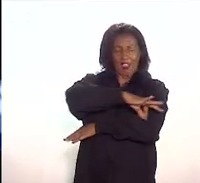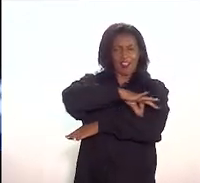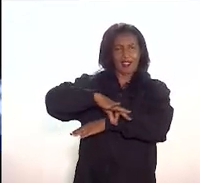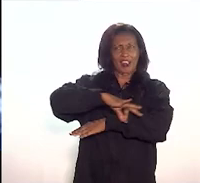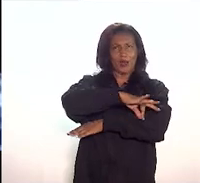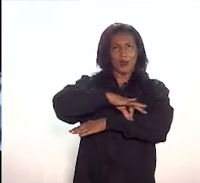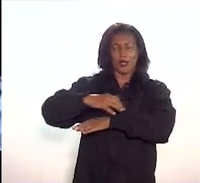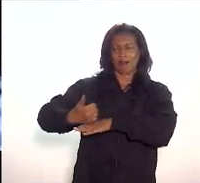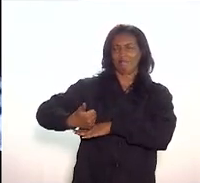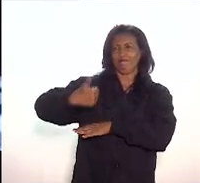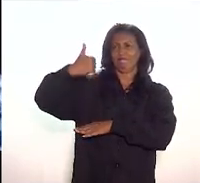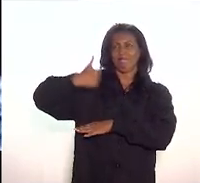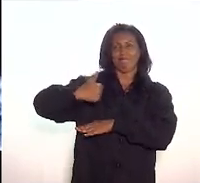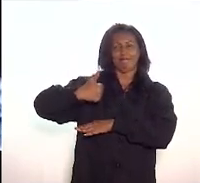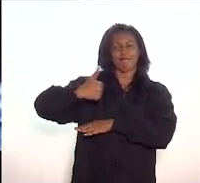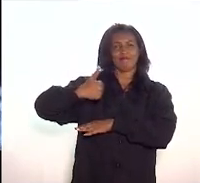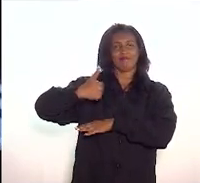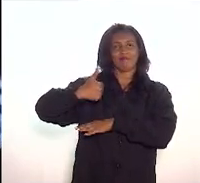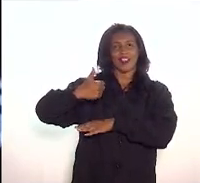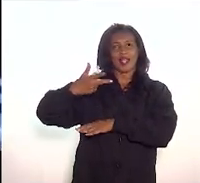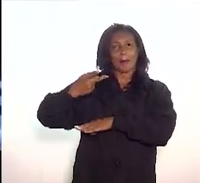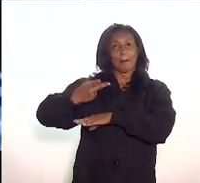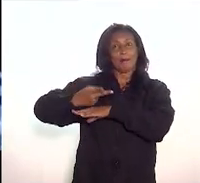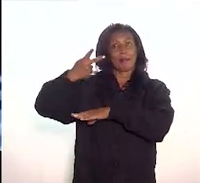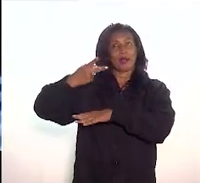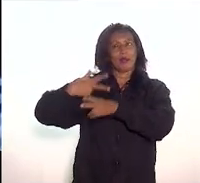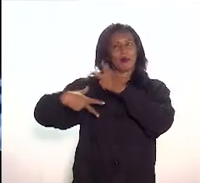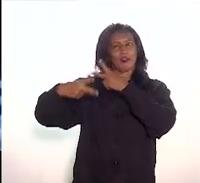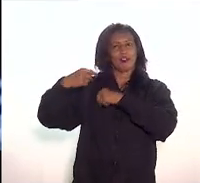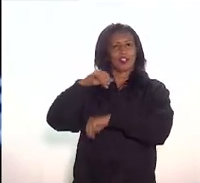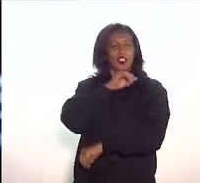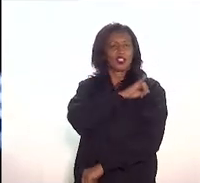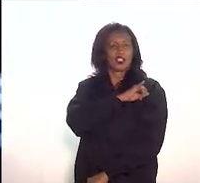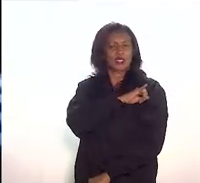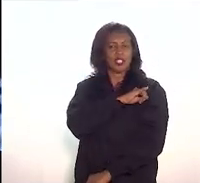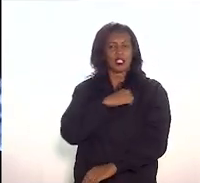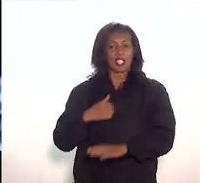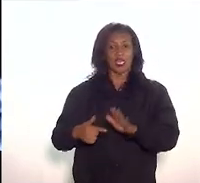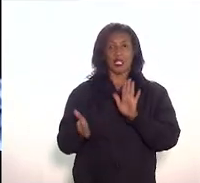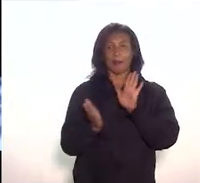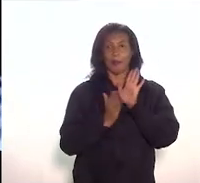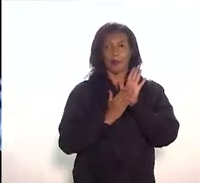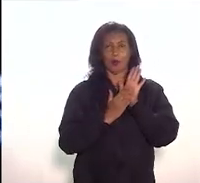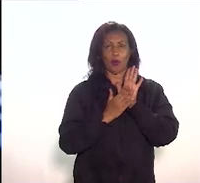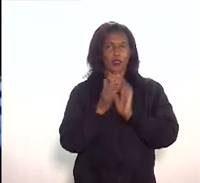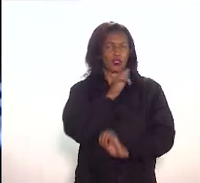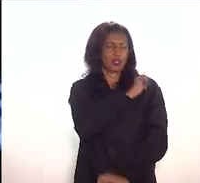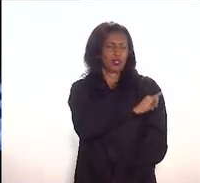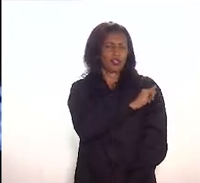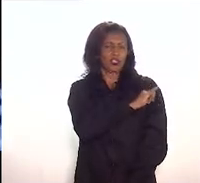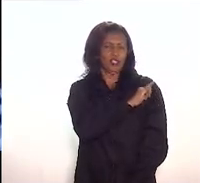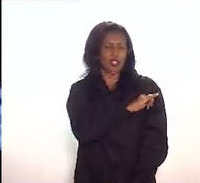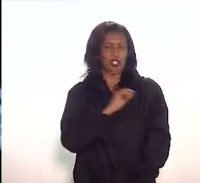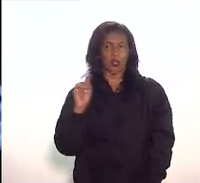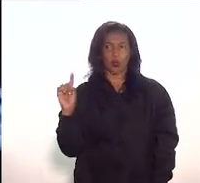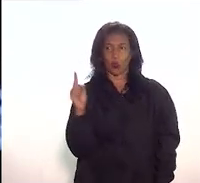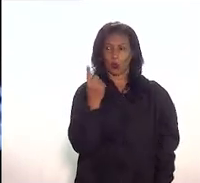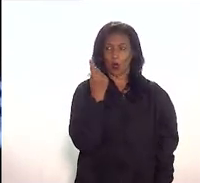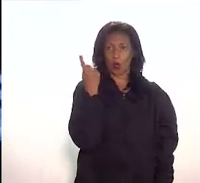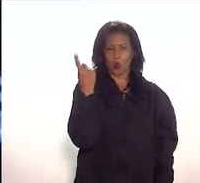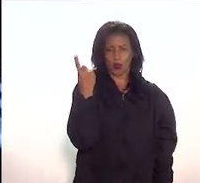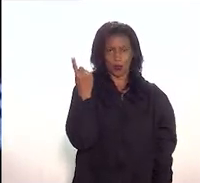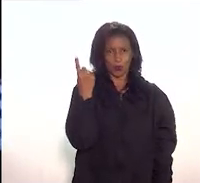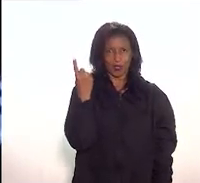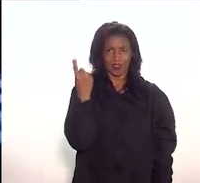Rio recebeu que, a grosso modo, ele sintetiza a proposta da cidade do Rio de Janeiro ser uma cidade única a nível mundial